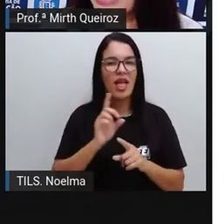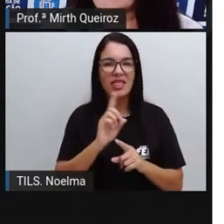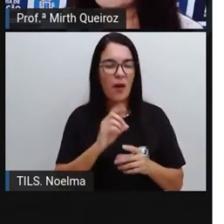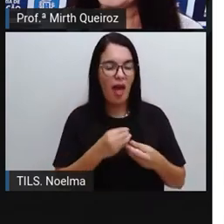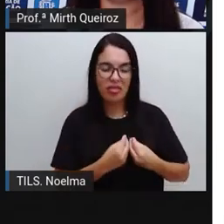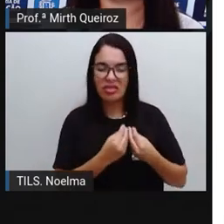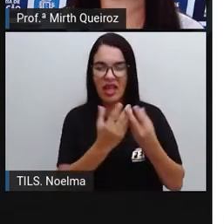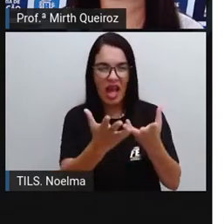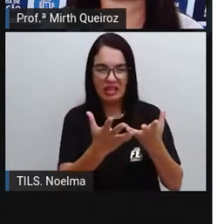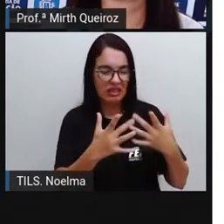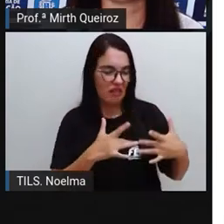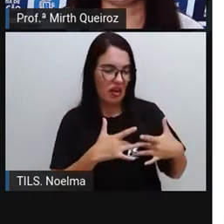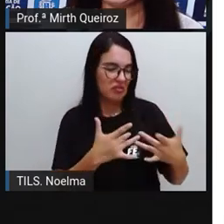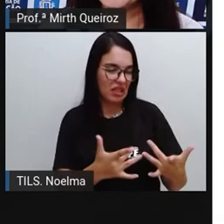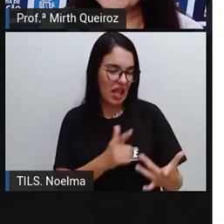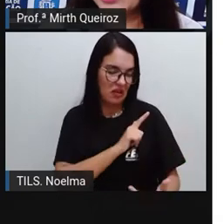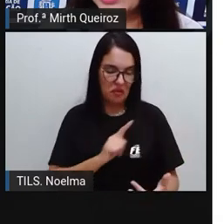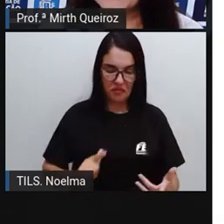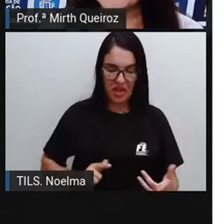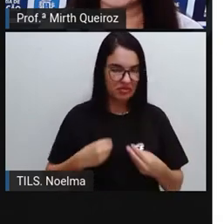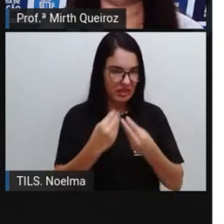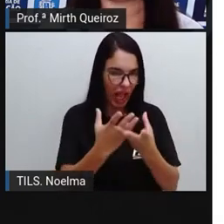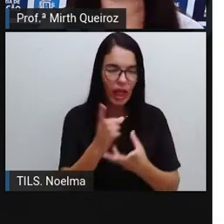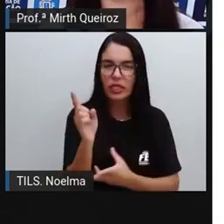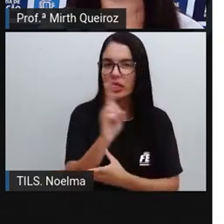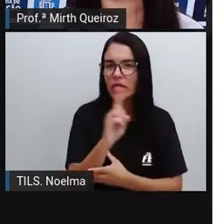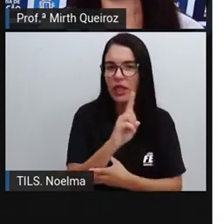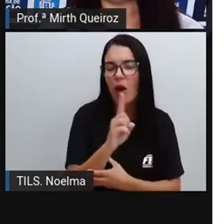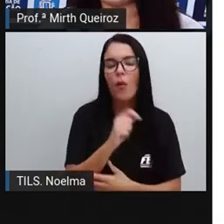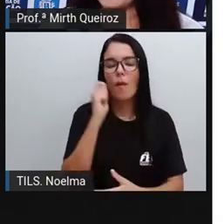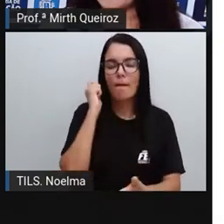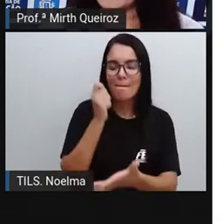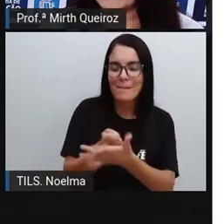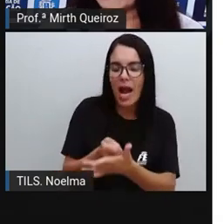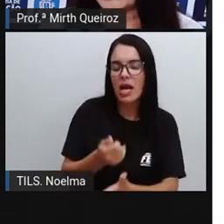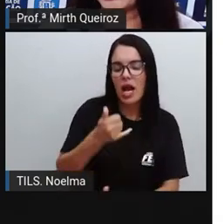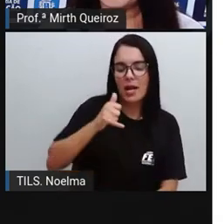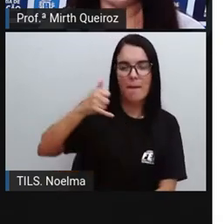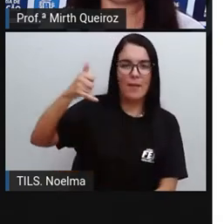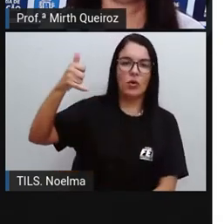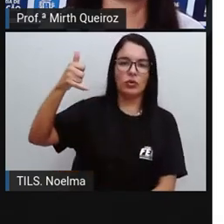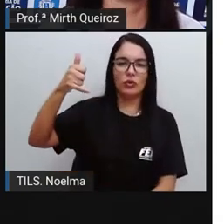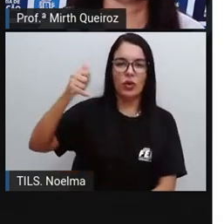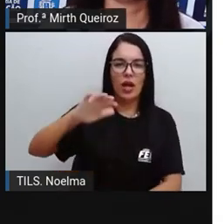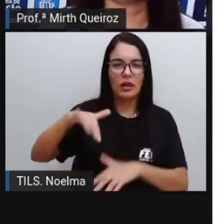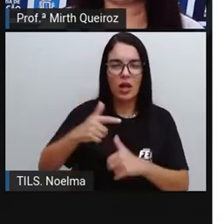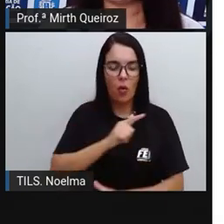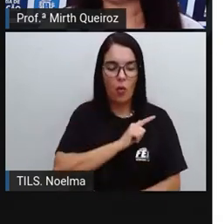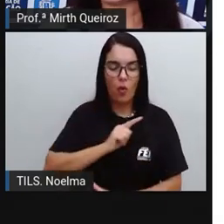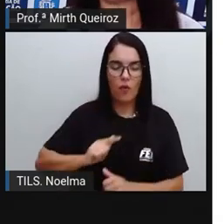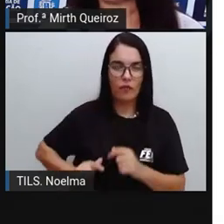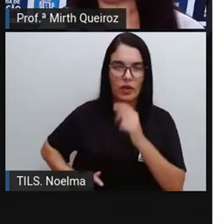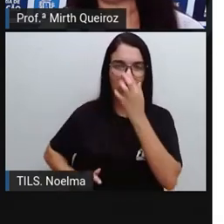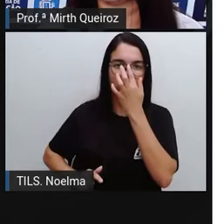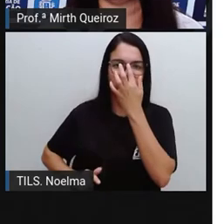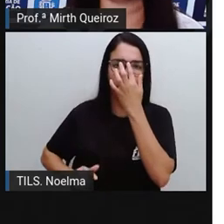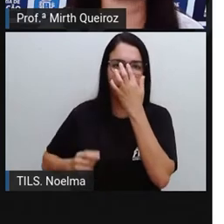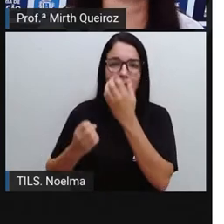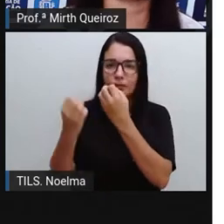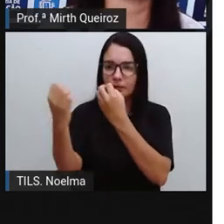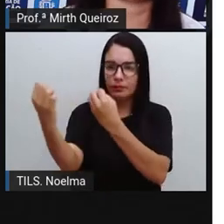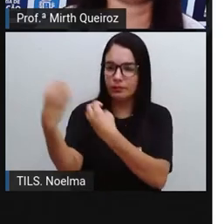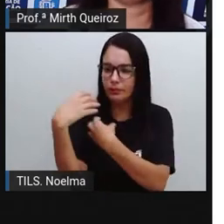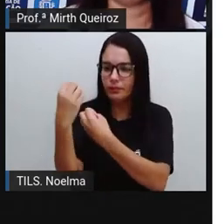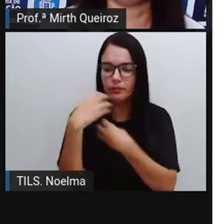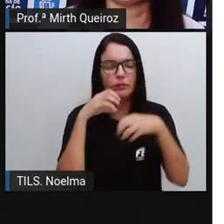algo dado Nós pagamos por isso Através dos nossos impostos O governo Ele não nos dá educação